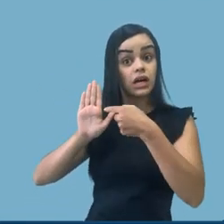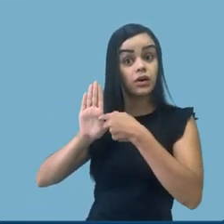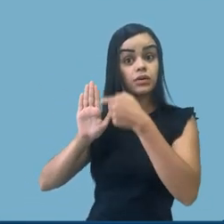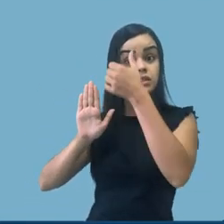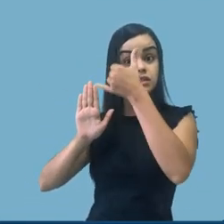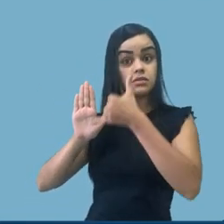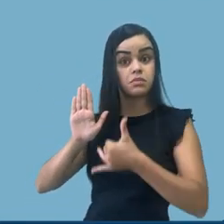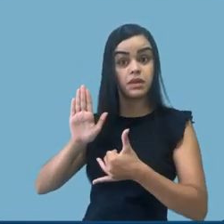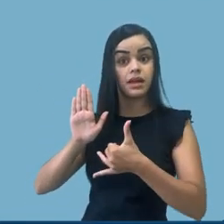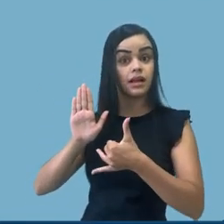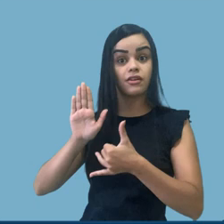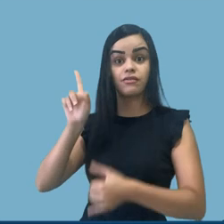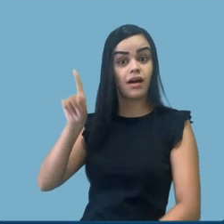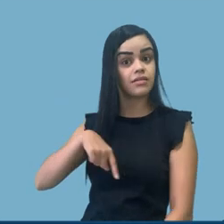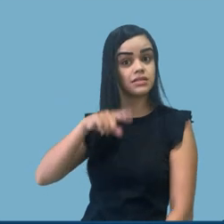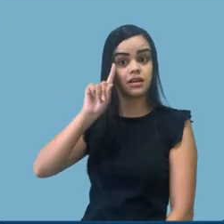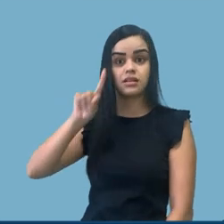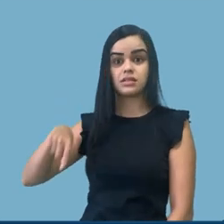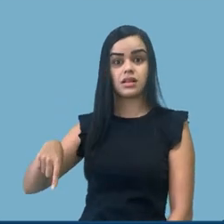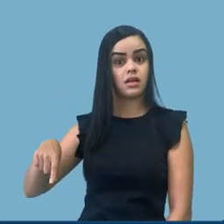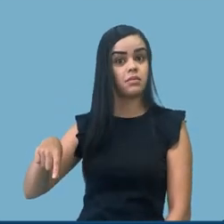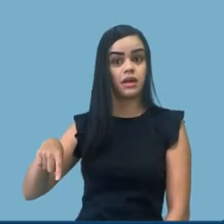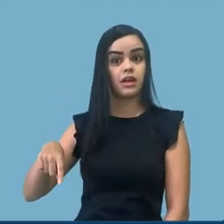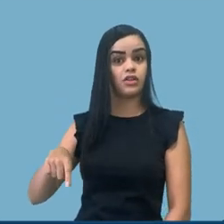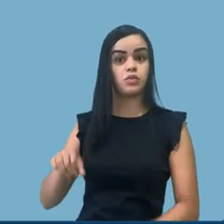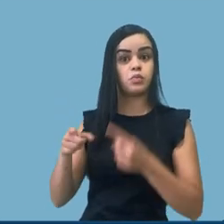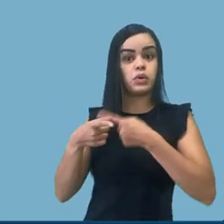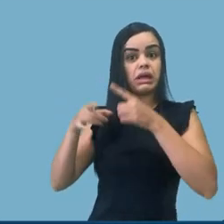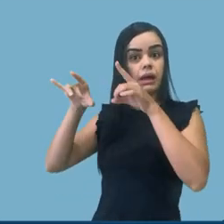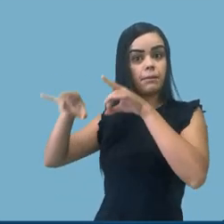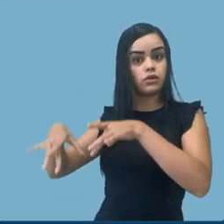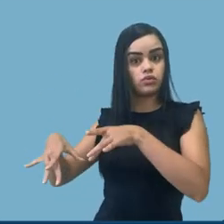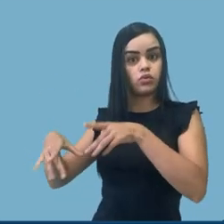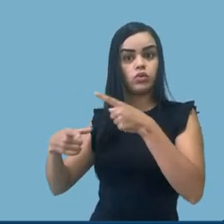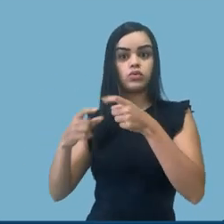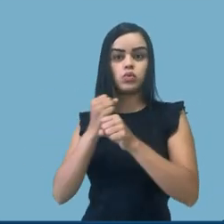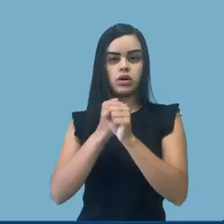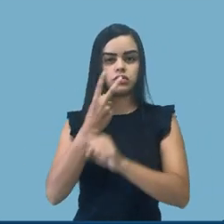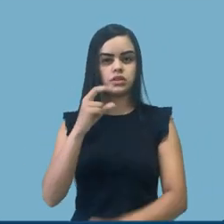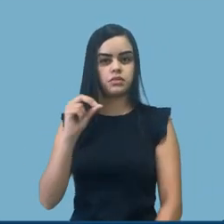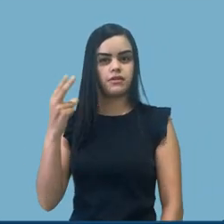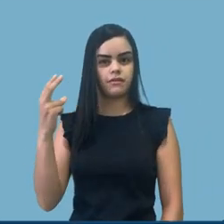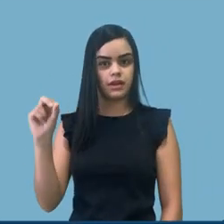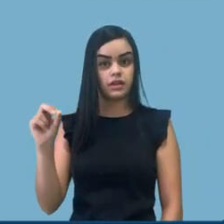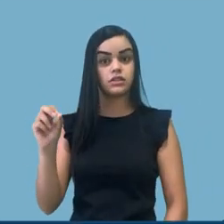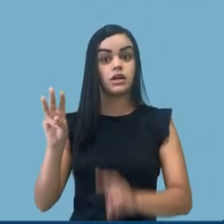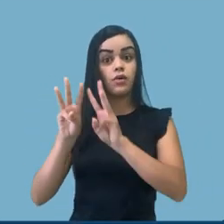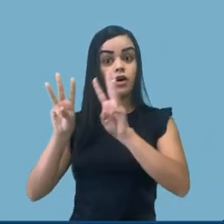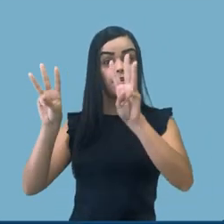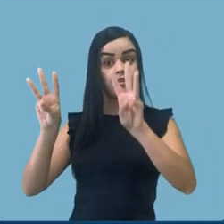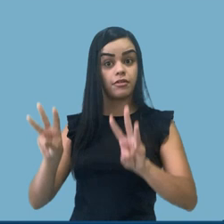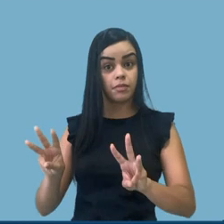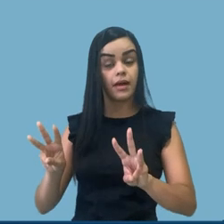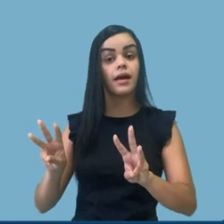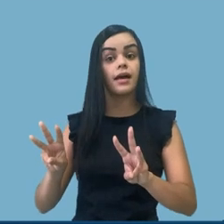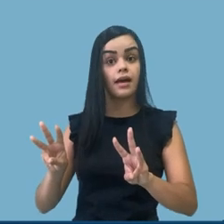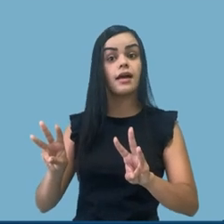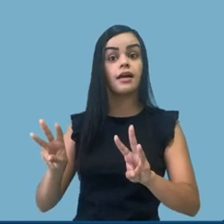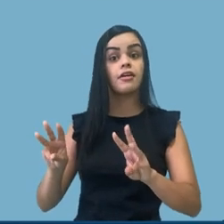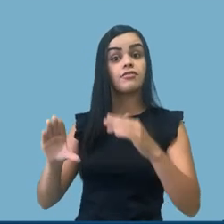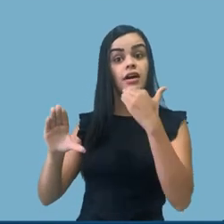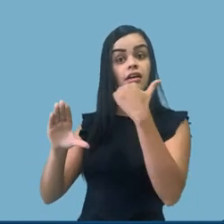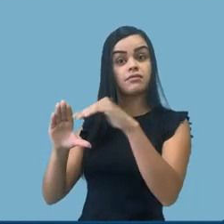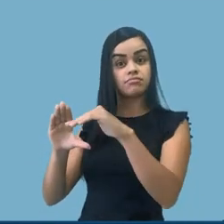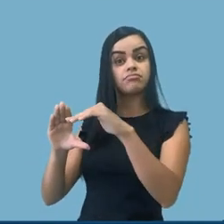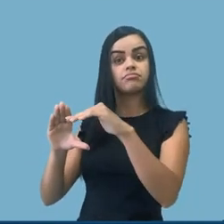não vai haver cancelamento de registro acadêmico por abandono, no ano letivo 2020, e a UFPR irá lançar trancamento